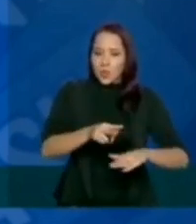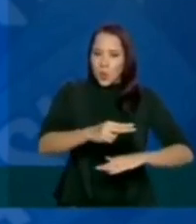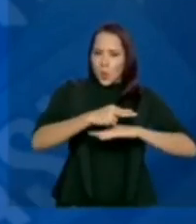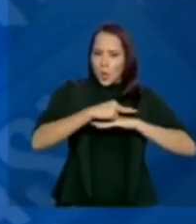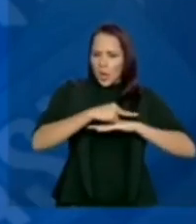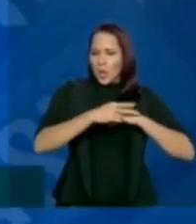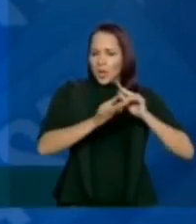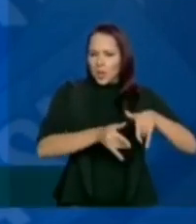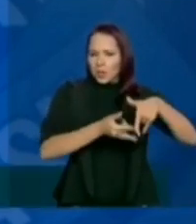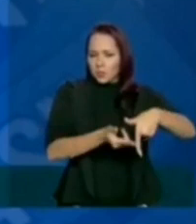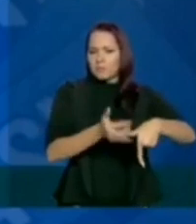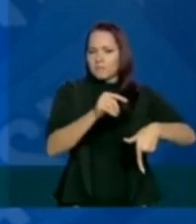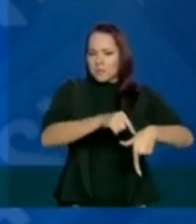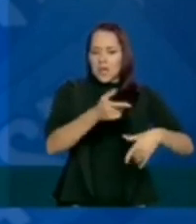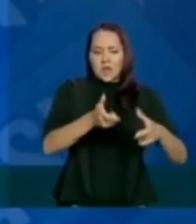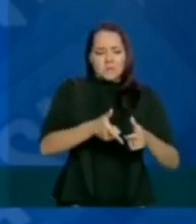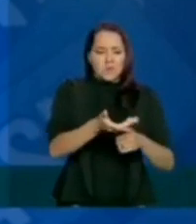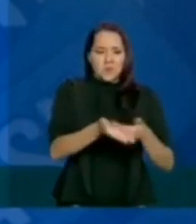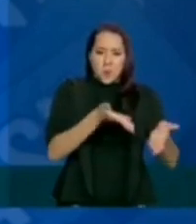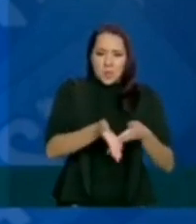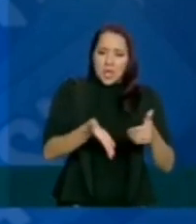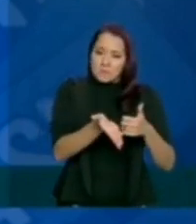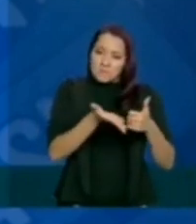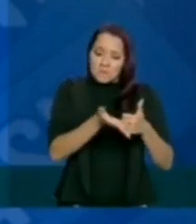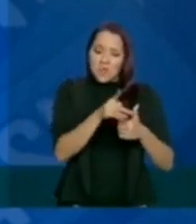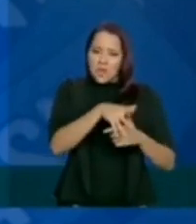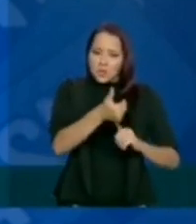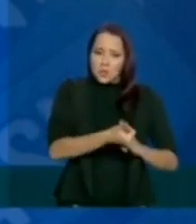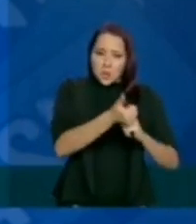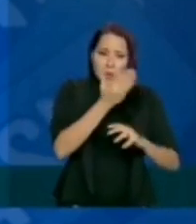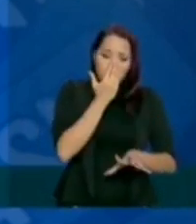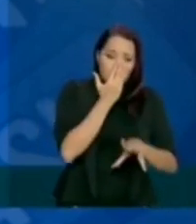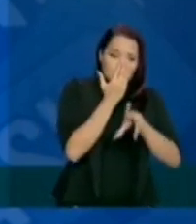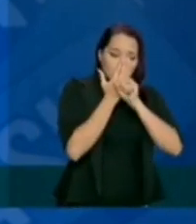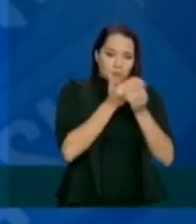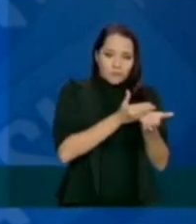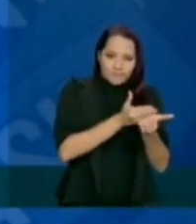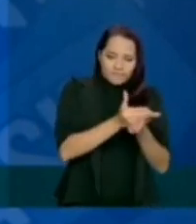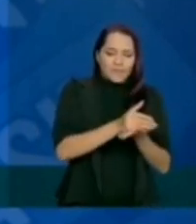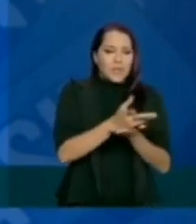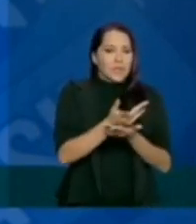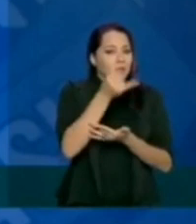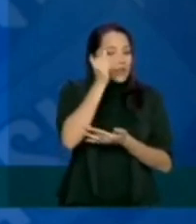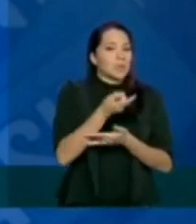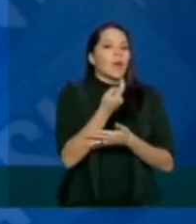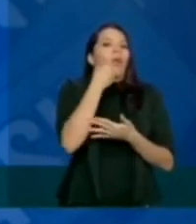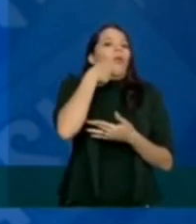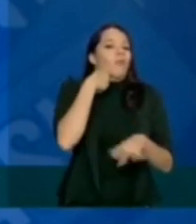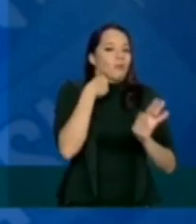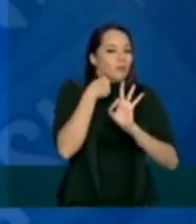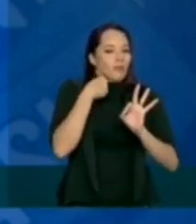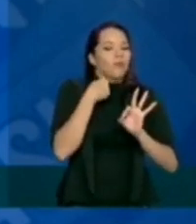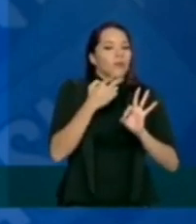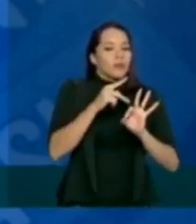clínico, numa enfermaria de cuidados intermediários, onde ele vai ter suporte ventilatório, inicialmente não invasivo, e vai